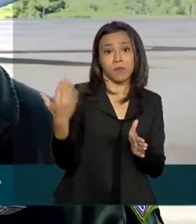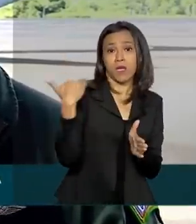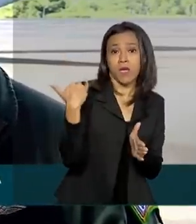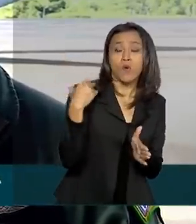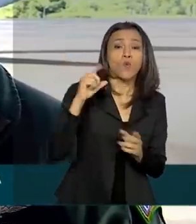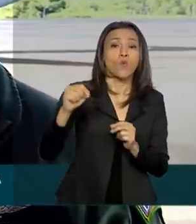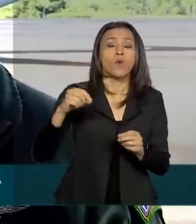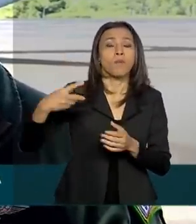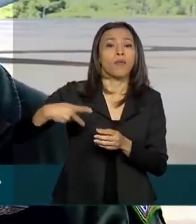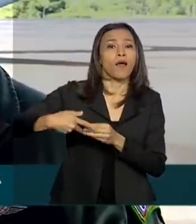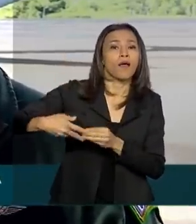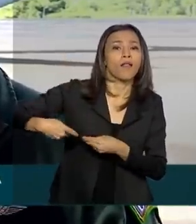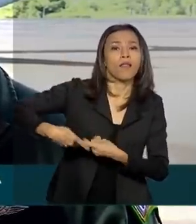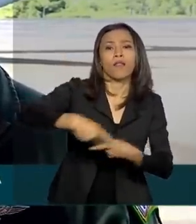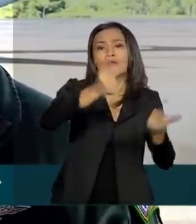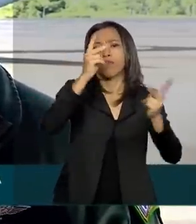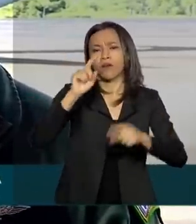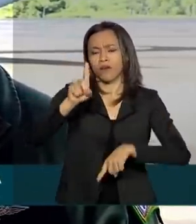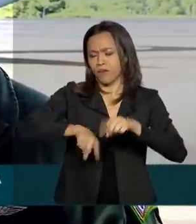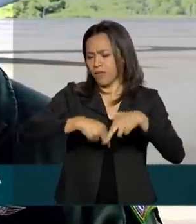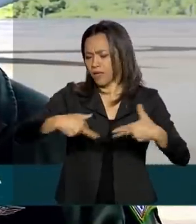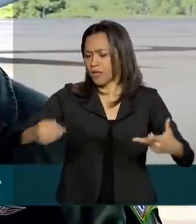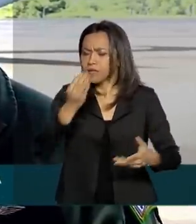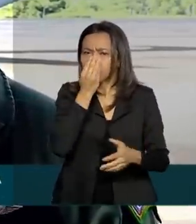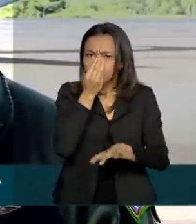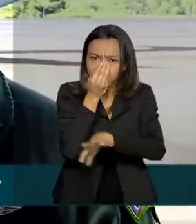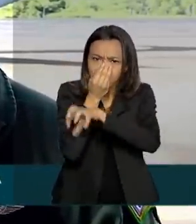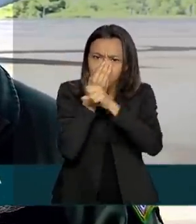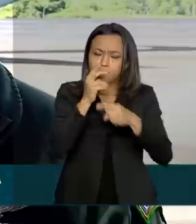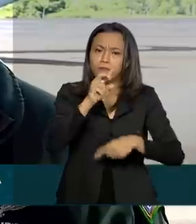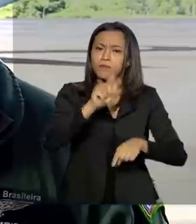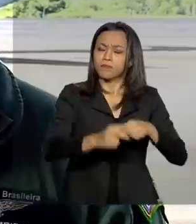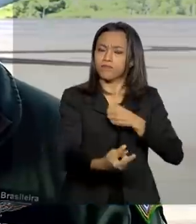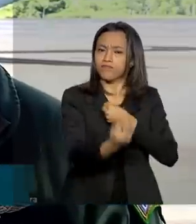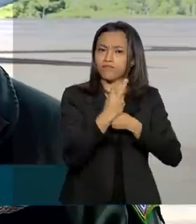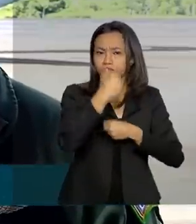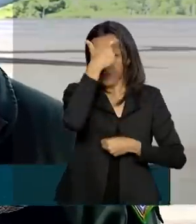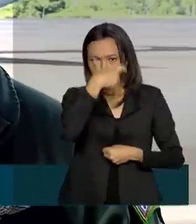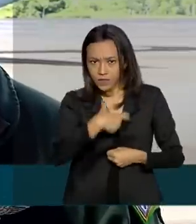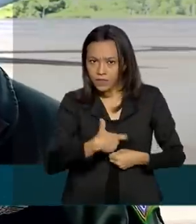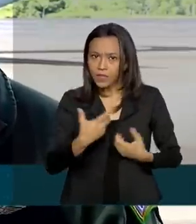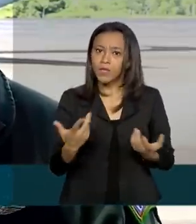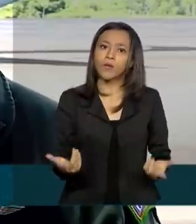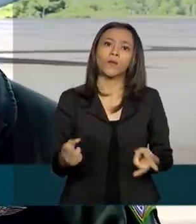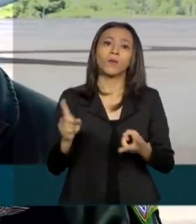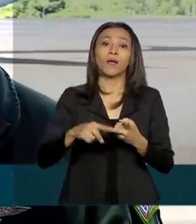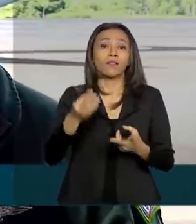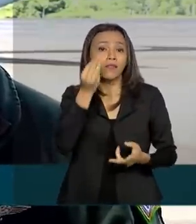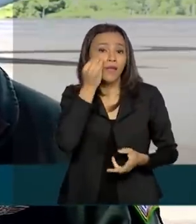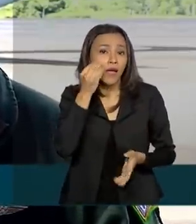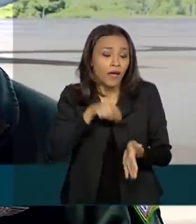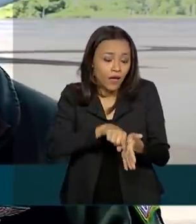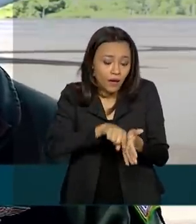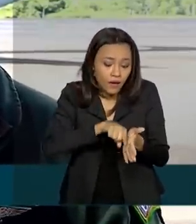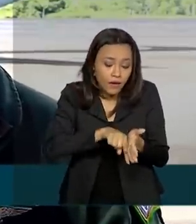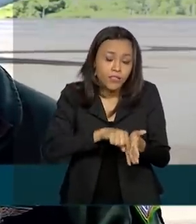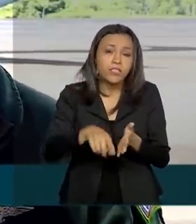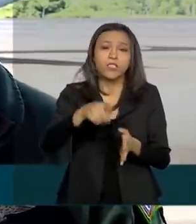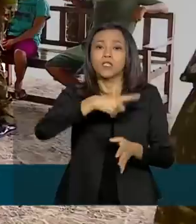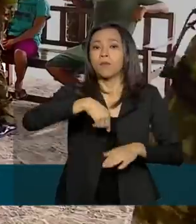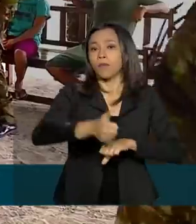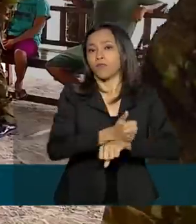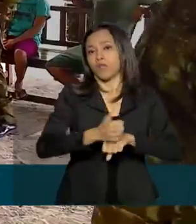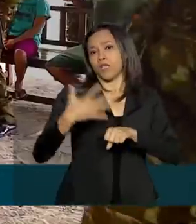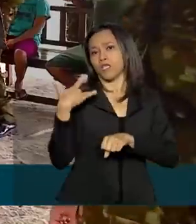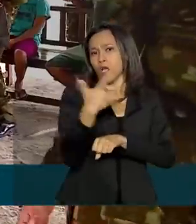transporte de respiradores, equipamento de proteção individual, testes de Covid, pessoal de saúde.